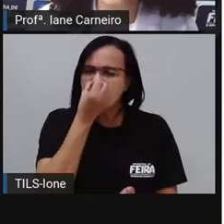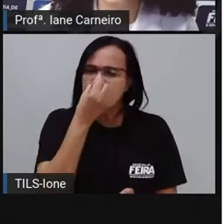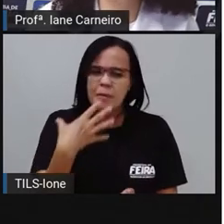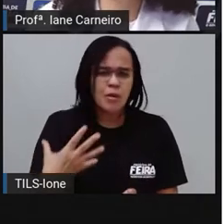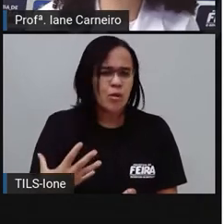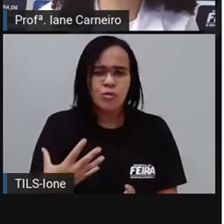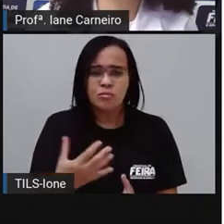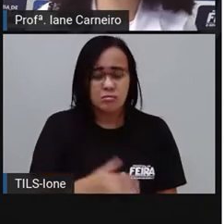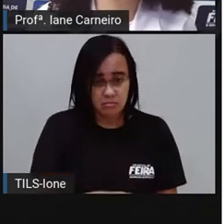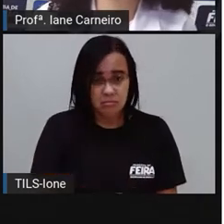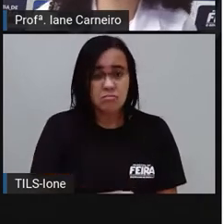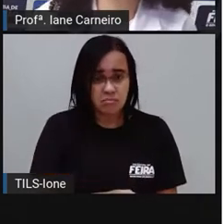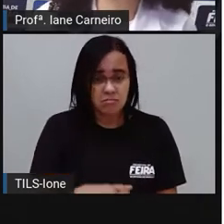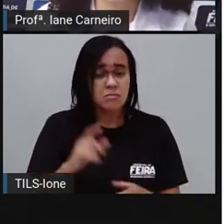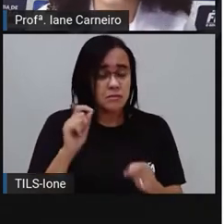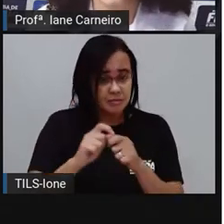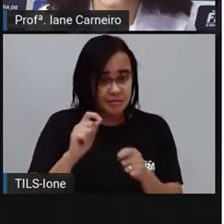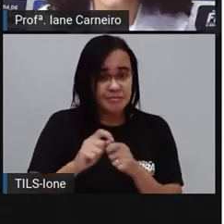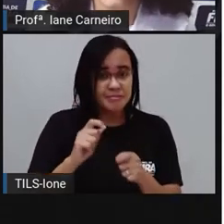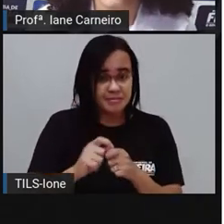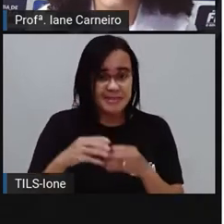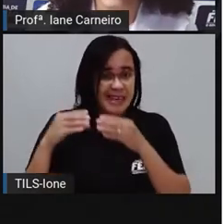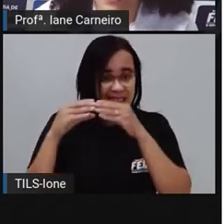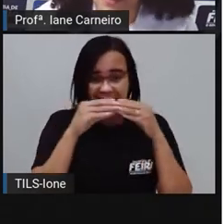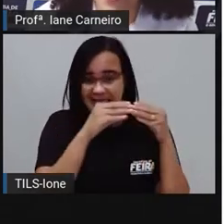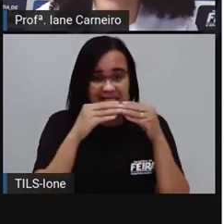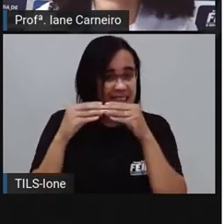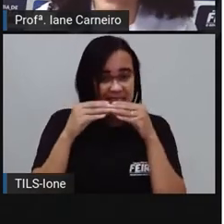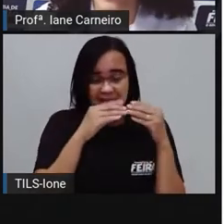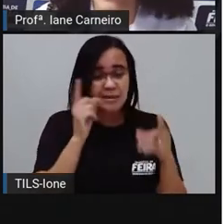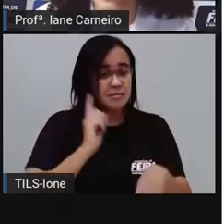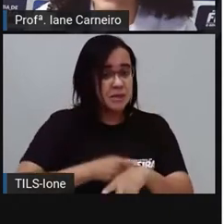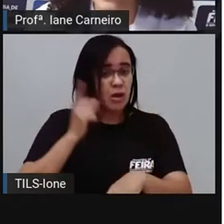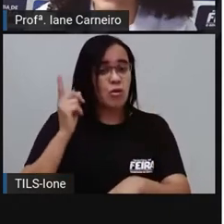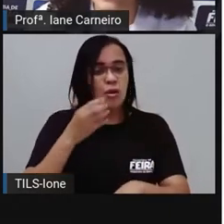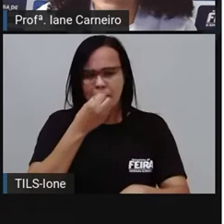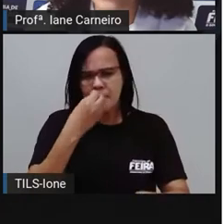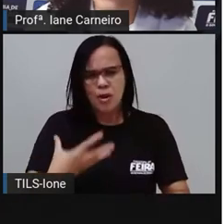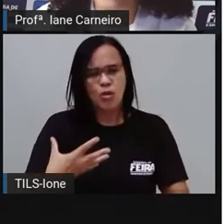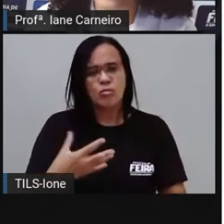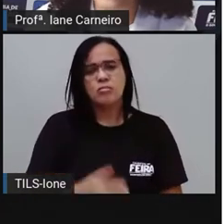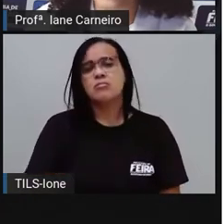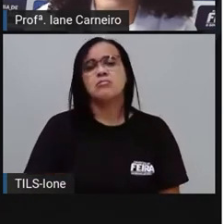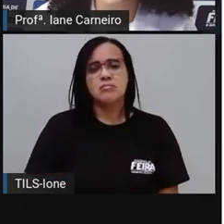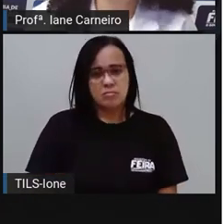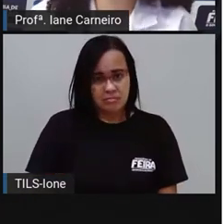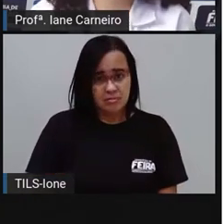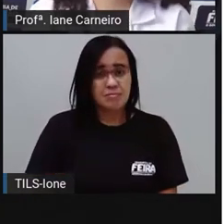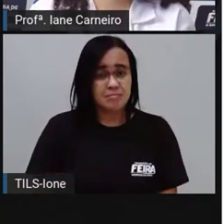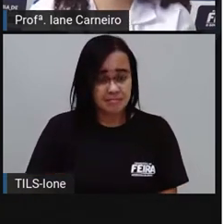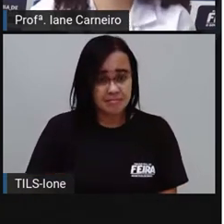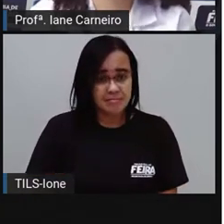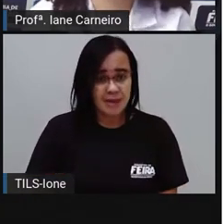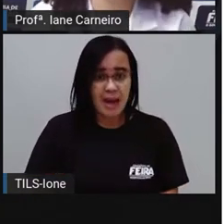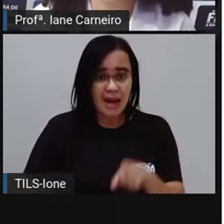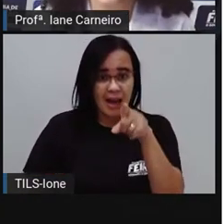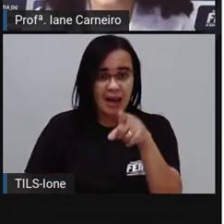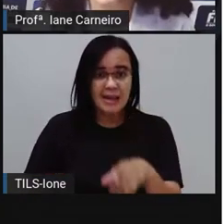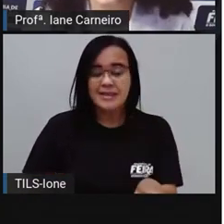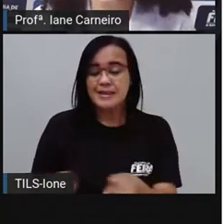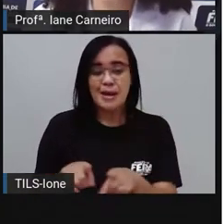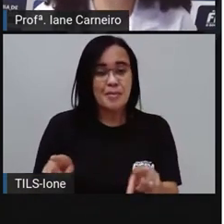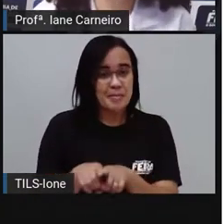cuscuz feito com o milho colhido na hora. Vou voltar aqui. Caruru já foi. Mungunzá.